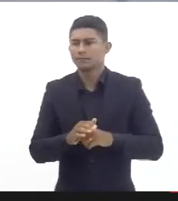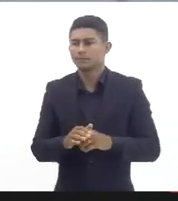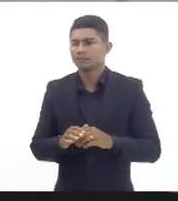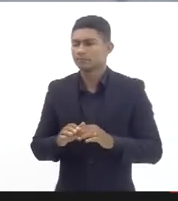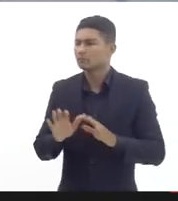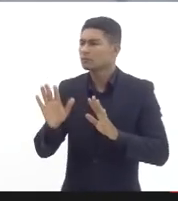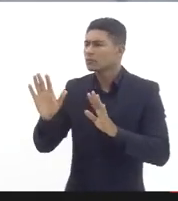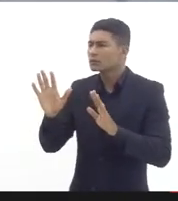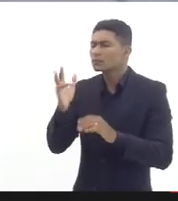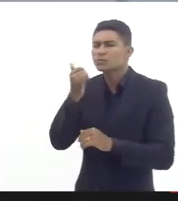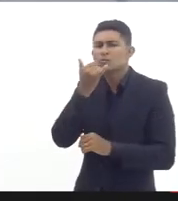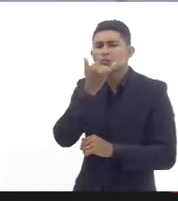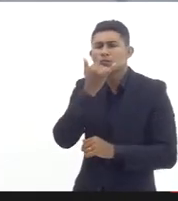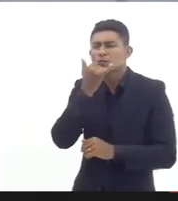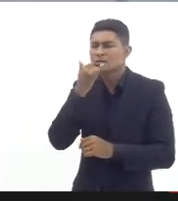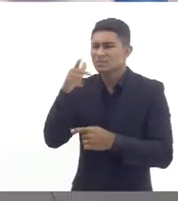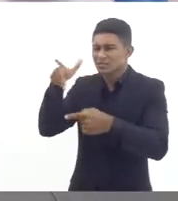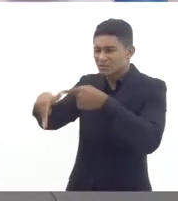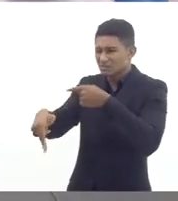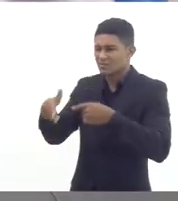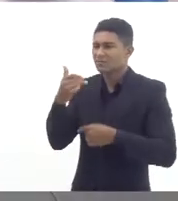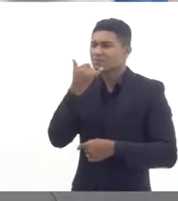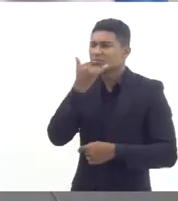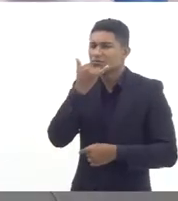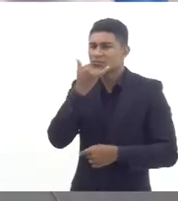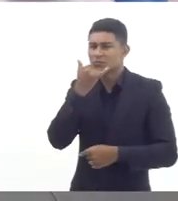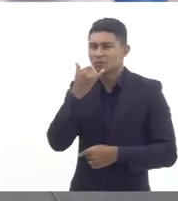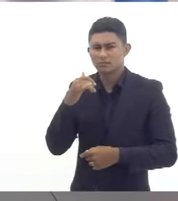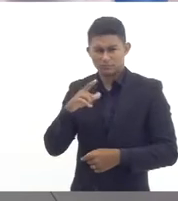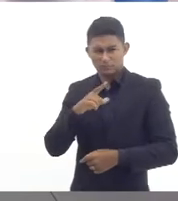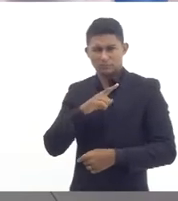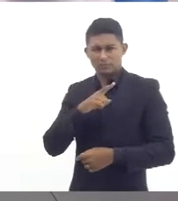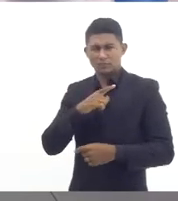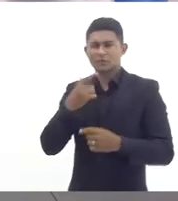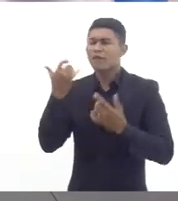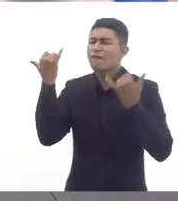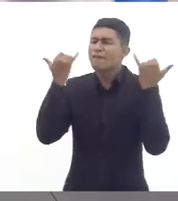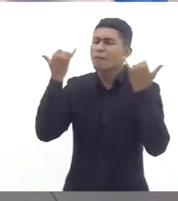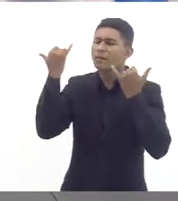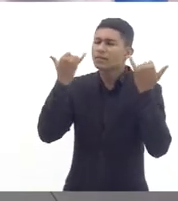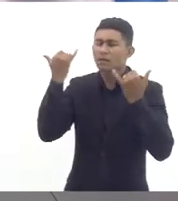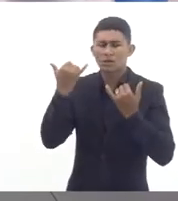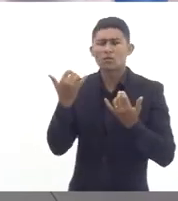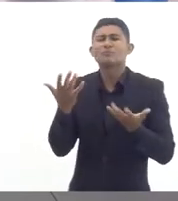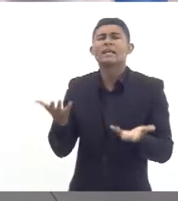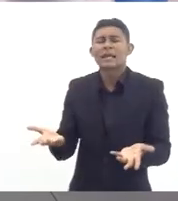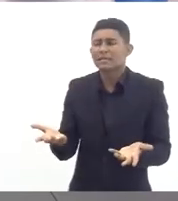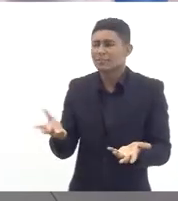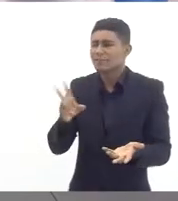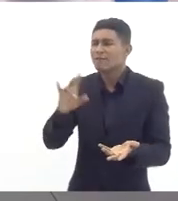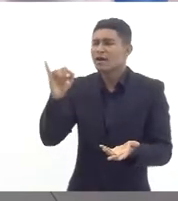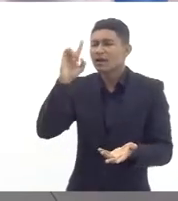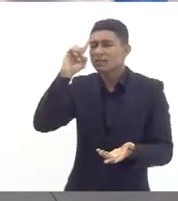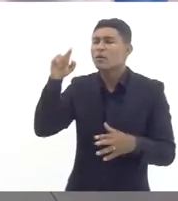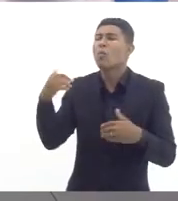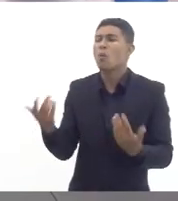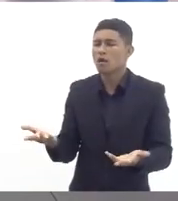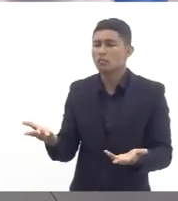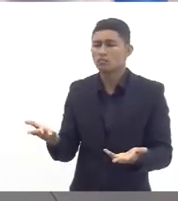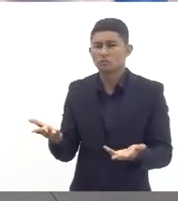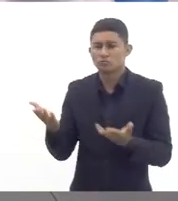desculpe só desculpe interromper talvez seja isso que você fosse falar você tem números da expectativa dessa convocação que vocês estão solicitando nesse momento